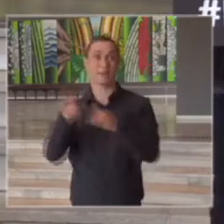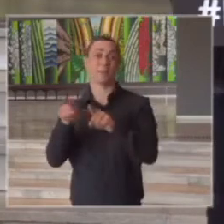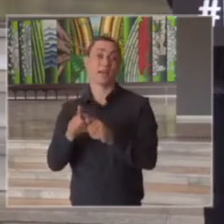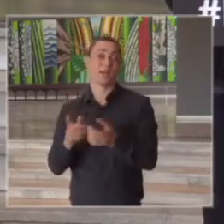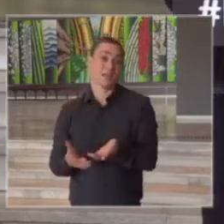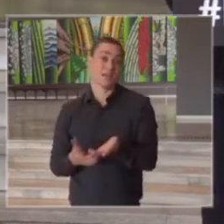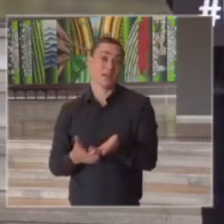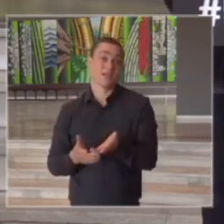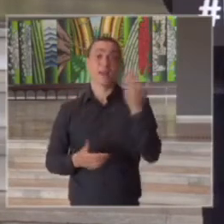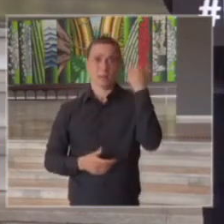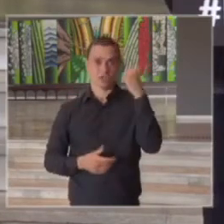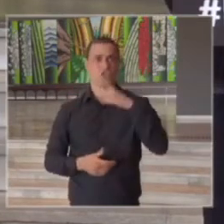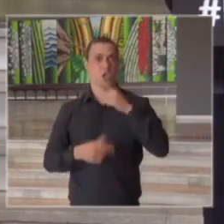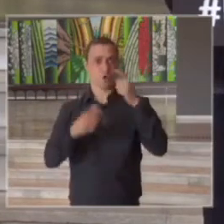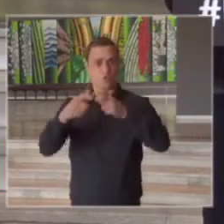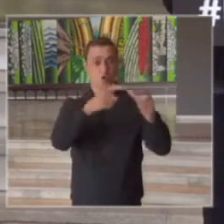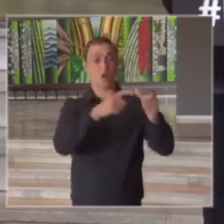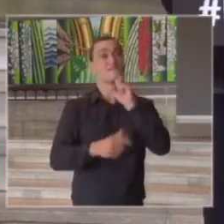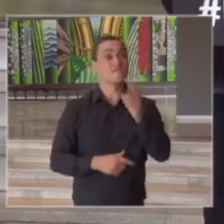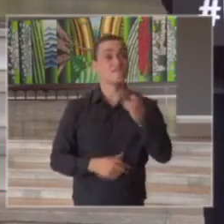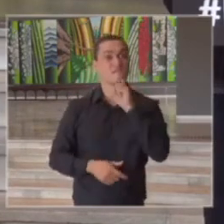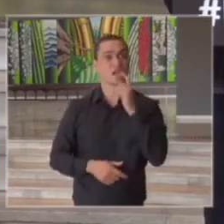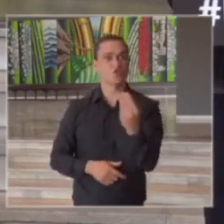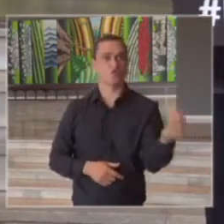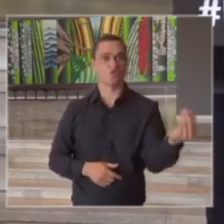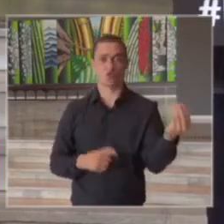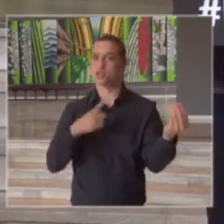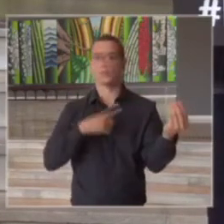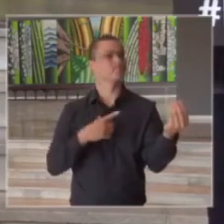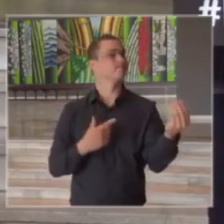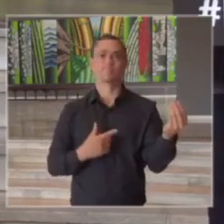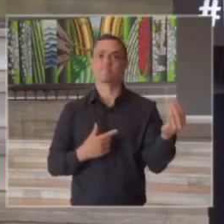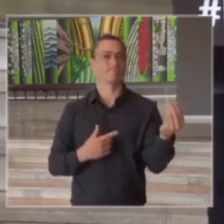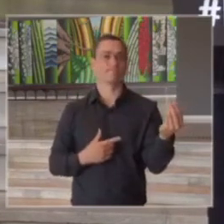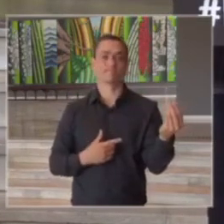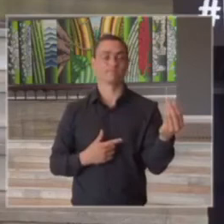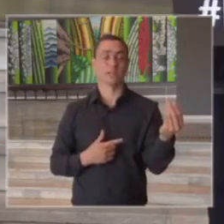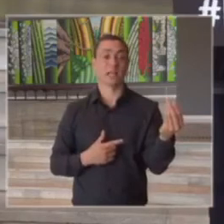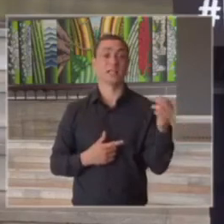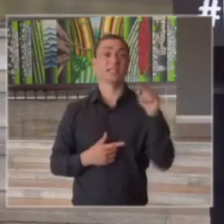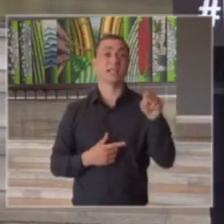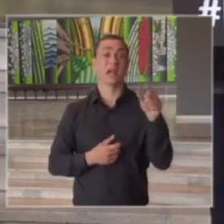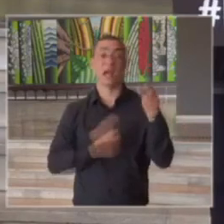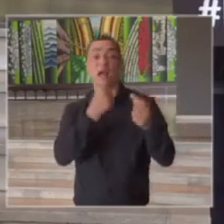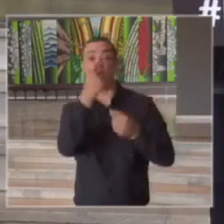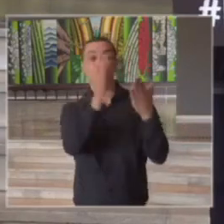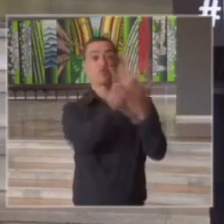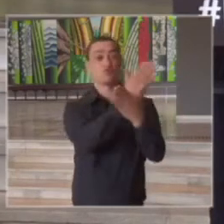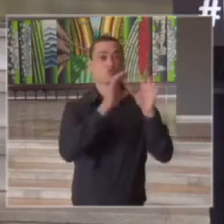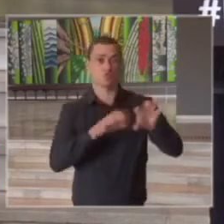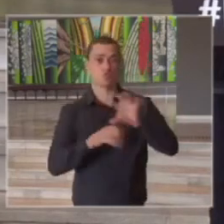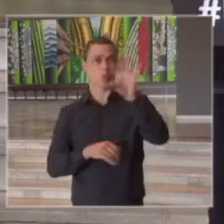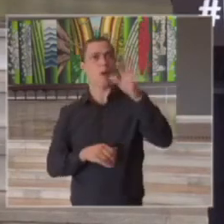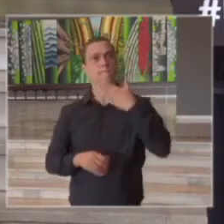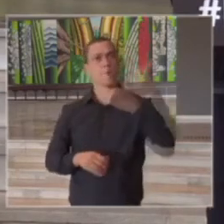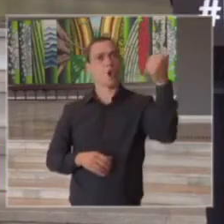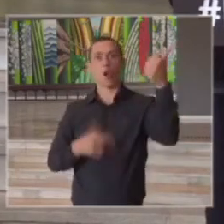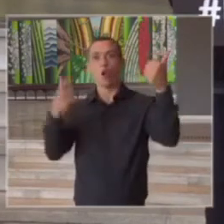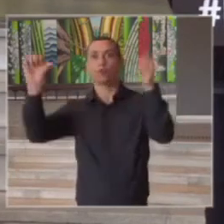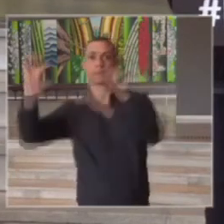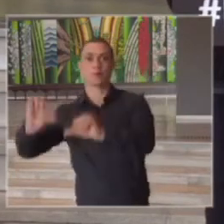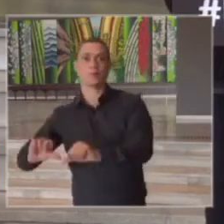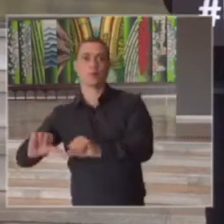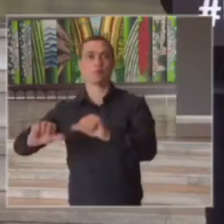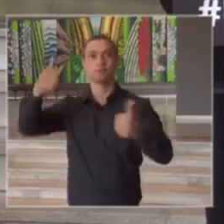gente tinha muitas regiões em verde a gente viu que algumas melhoraram outras pioraram